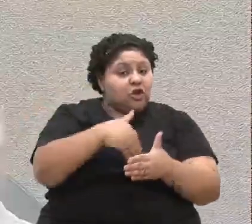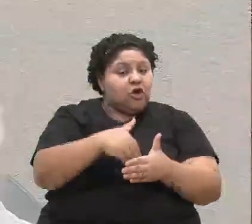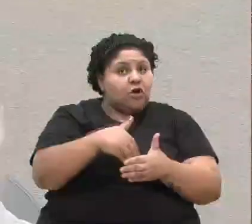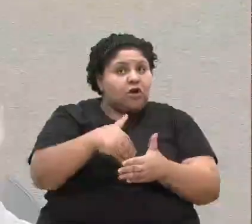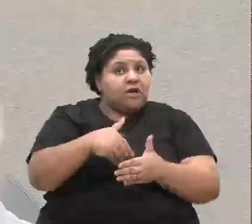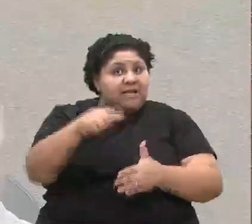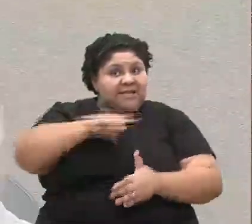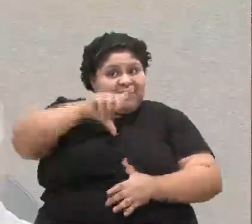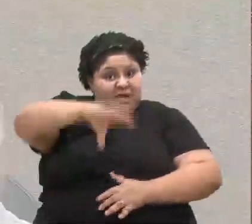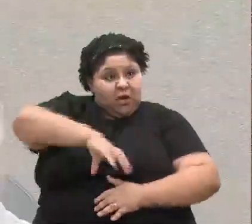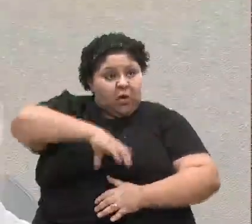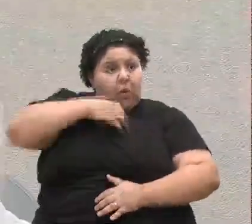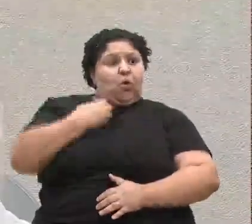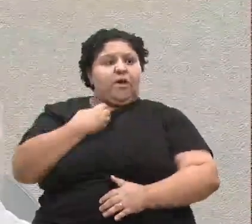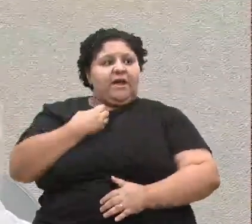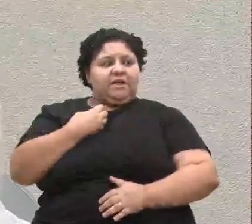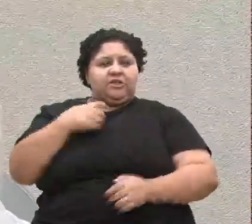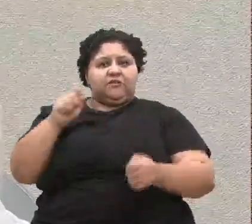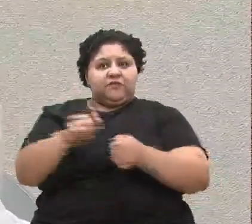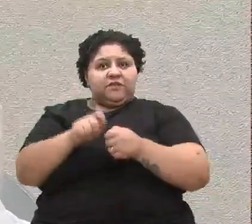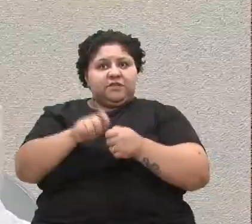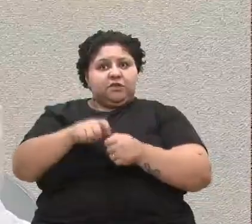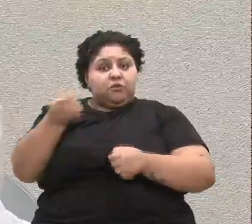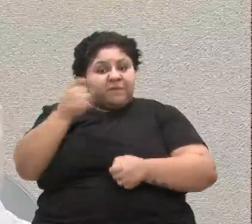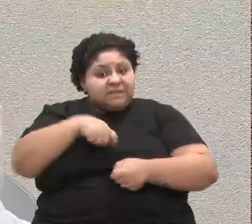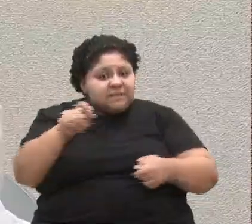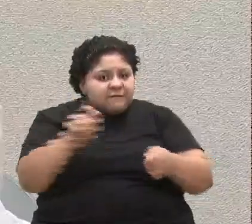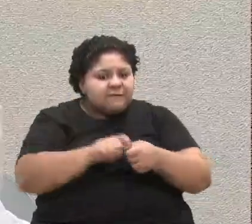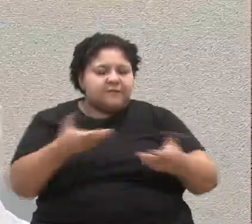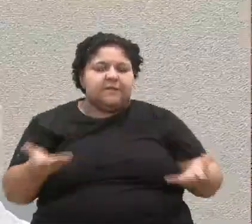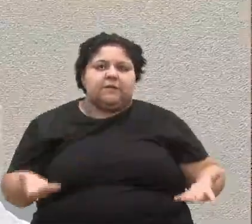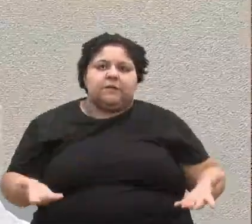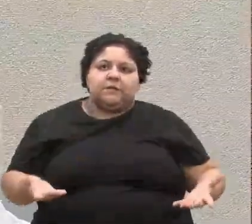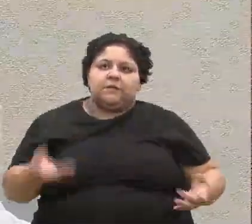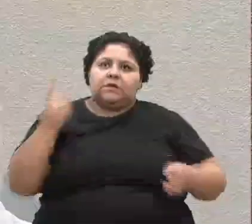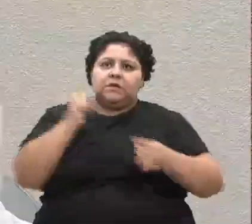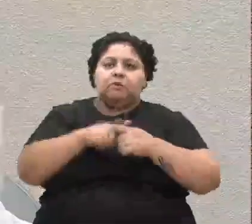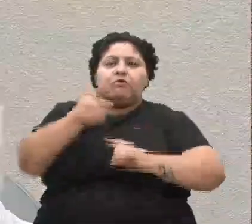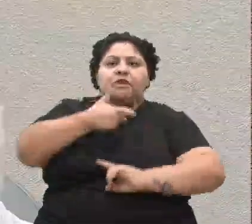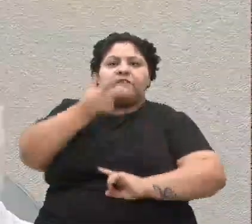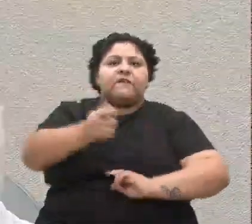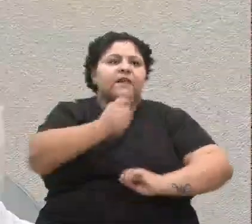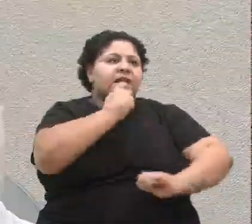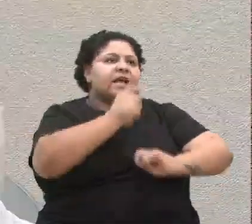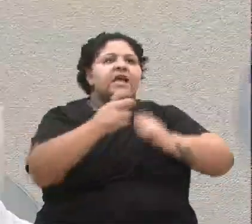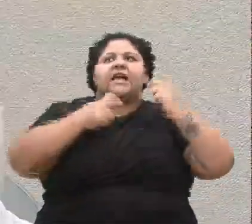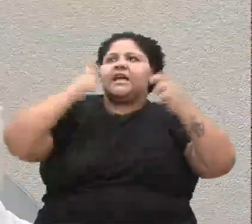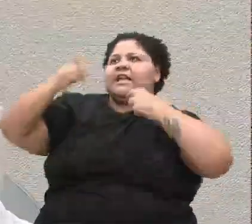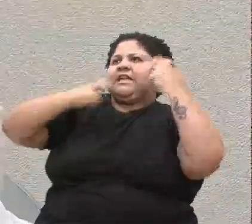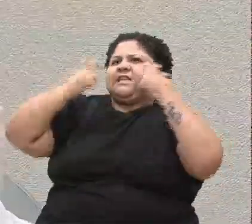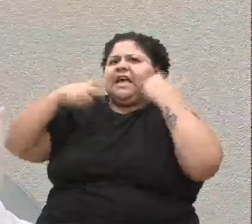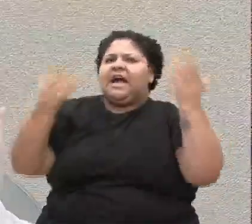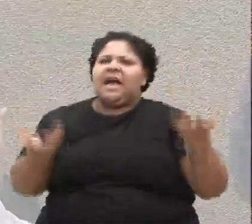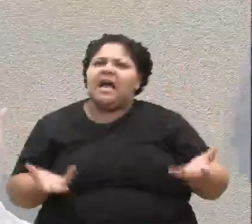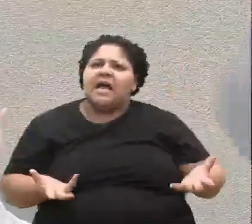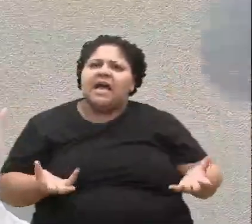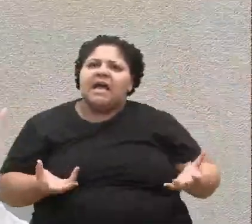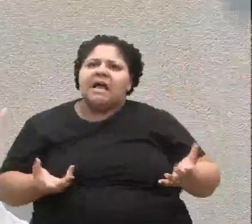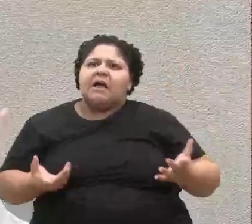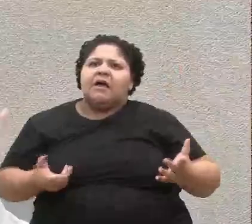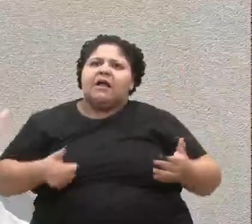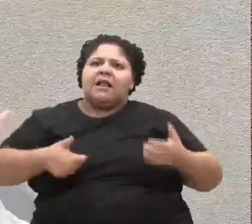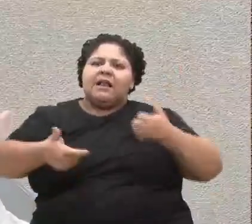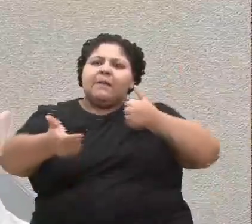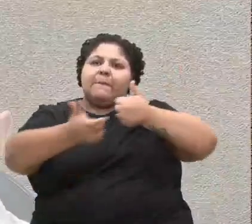tenha a coragem de fazer o que precisa ser feito. Porque falar no microfone, gritar grosso para ganhar like, nós temos